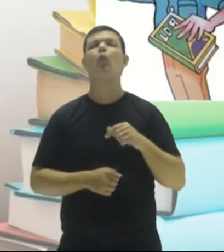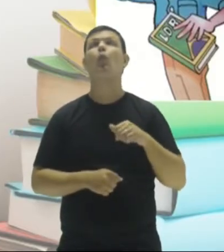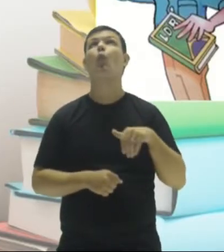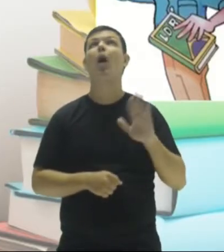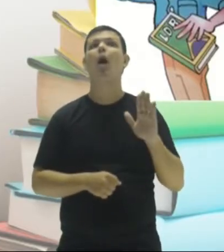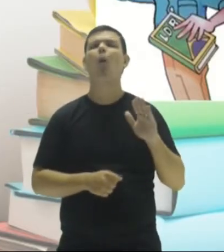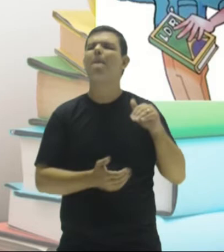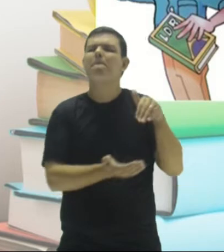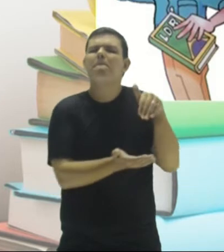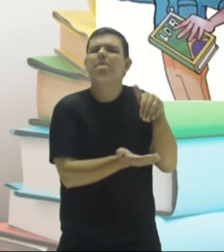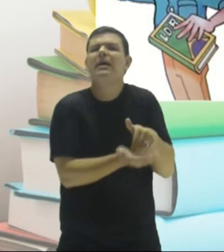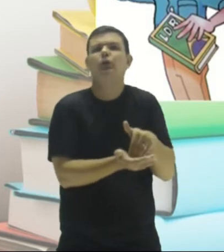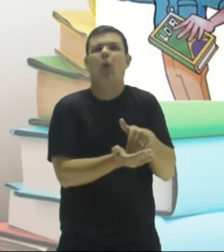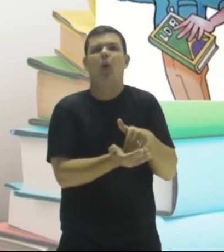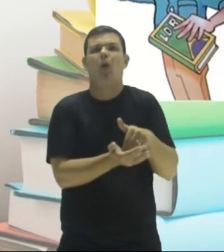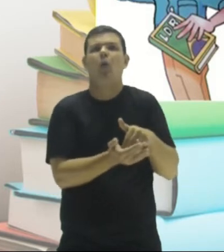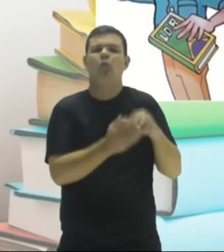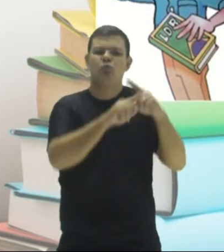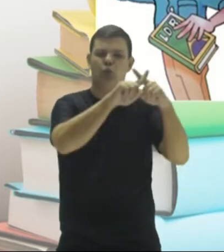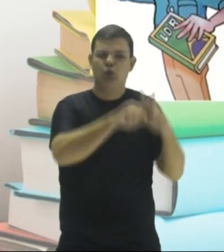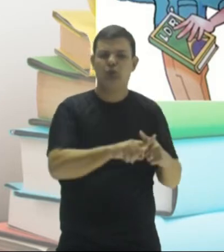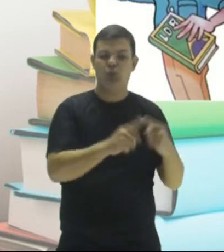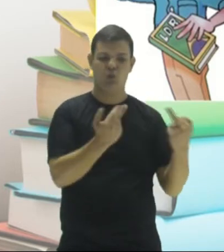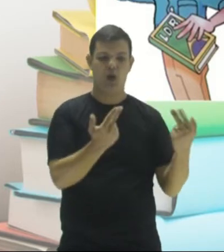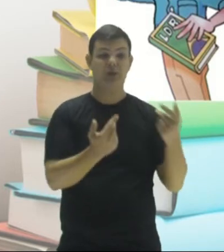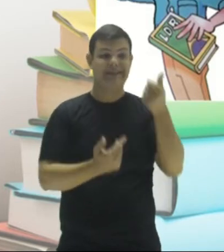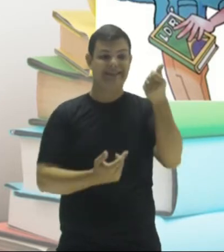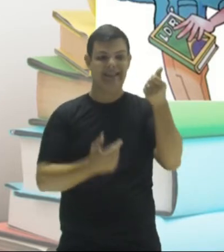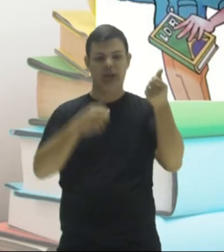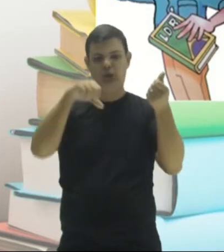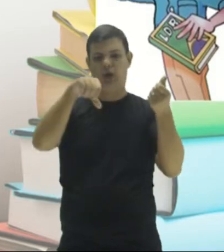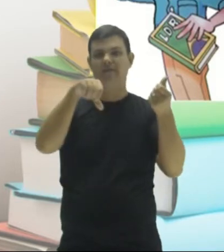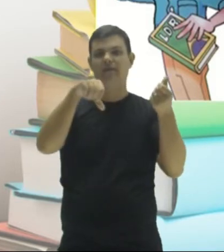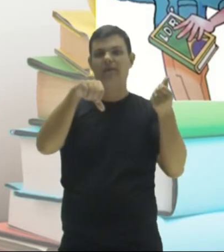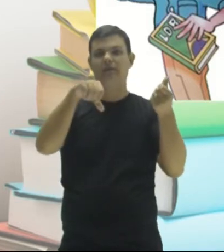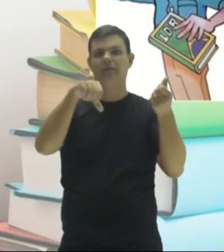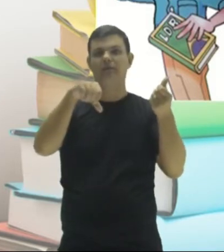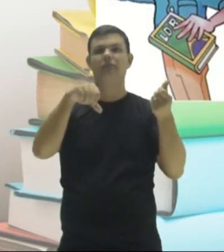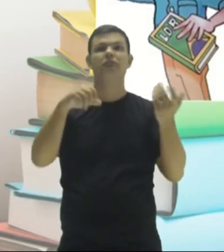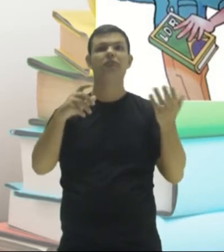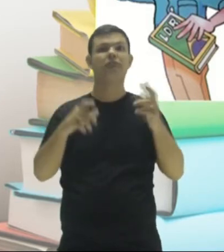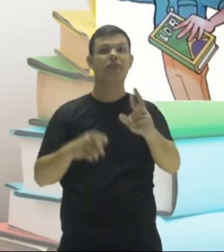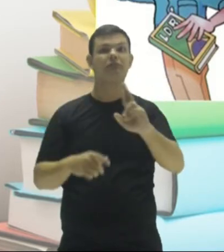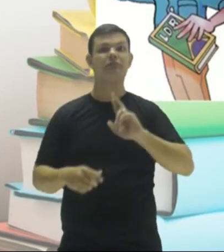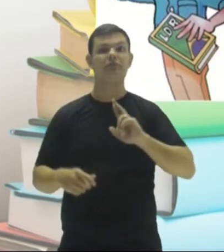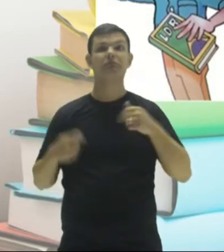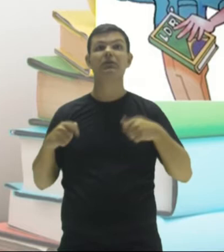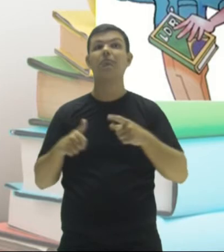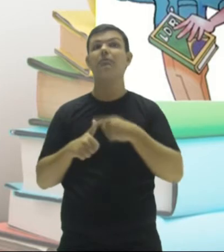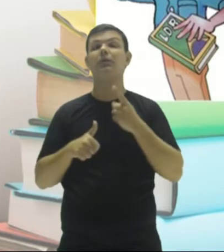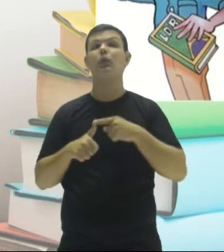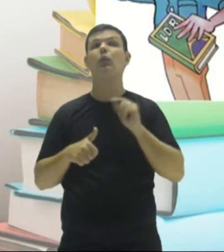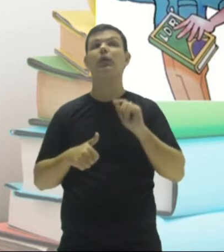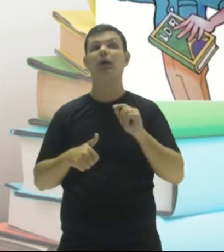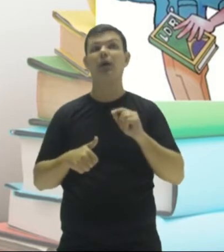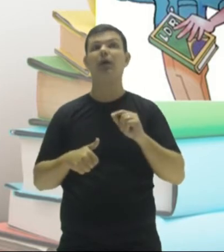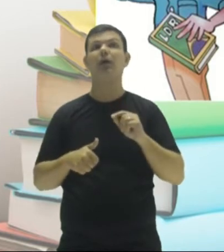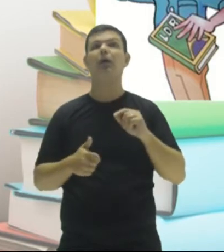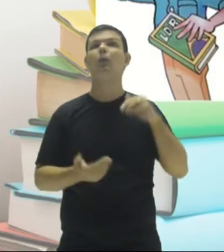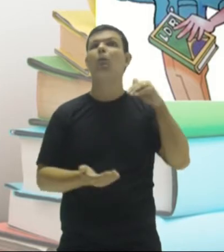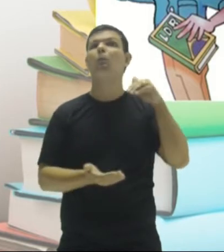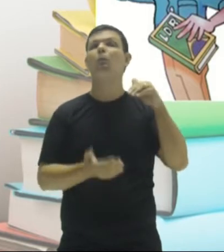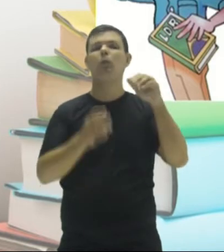mínimo ou o menor múltiplo comum de seis e nove. Para responder essa pergunta, precisamos achar o múltiplo comum.